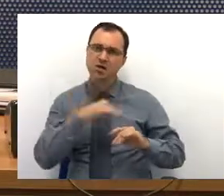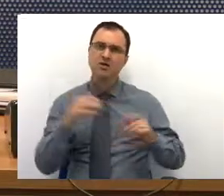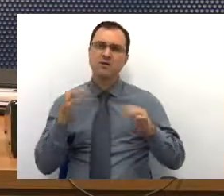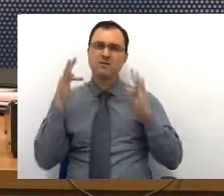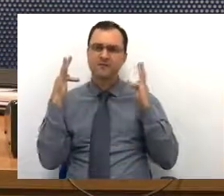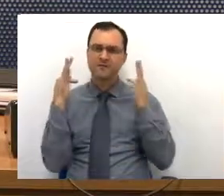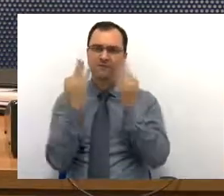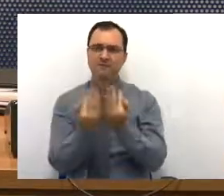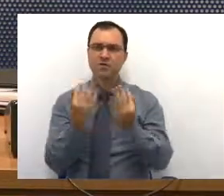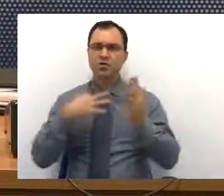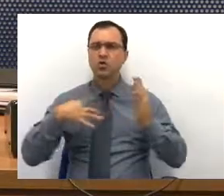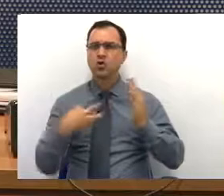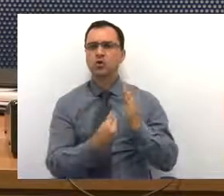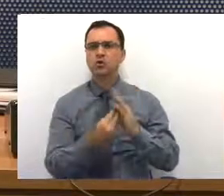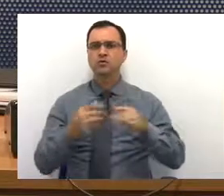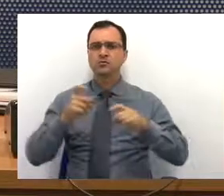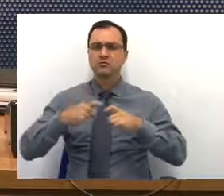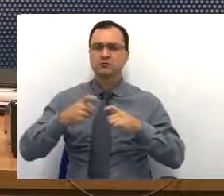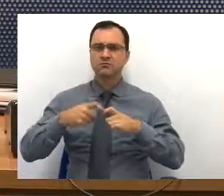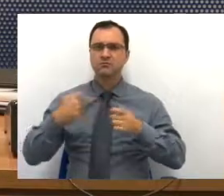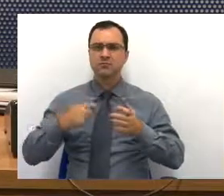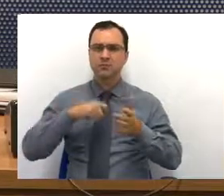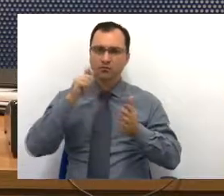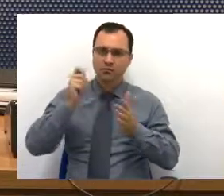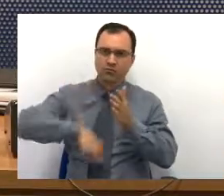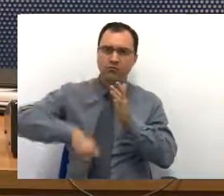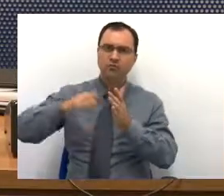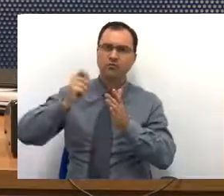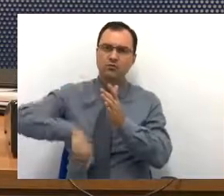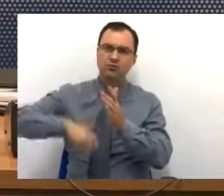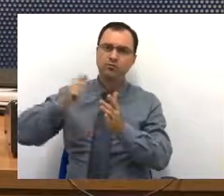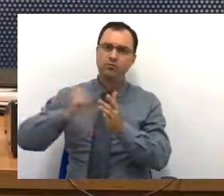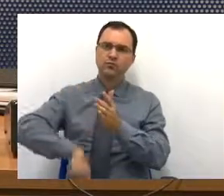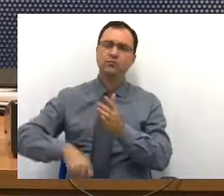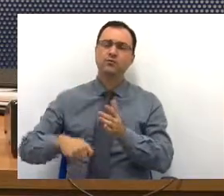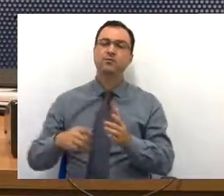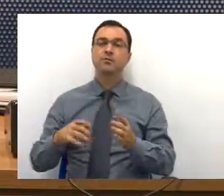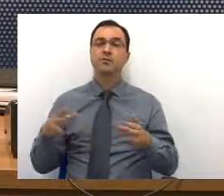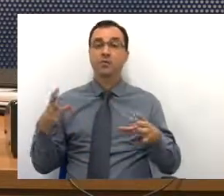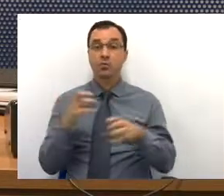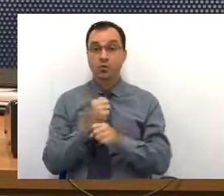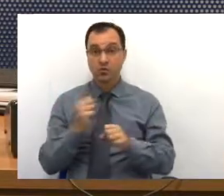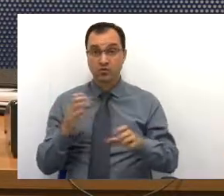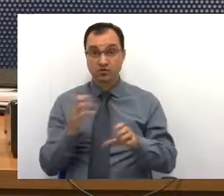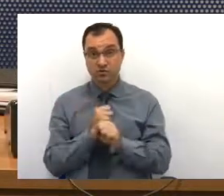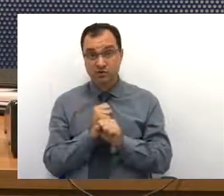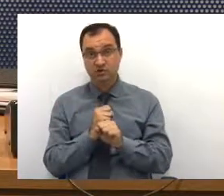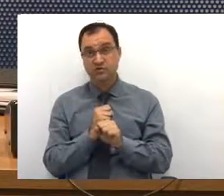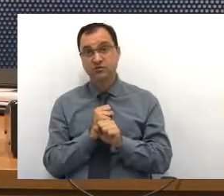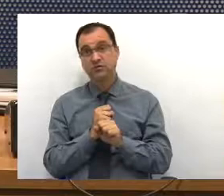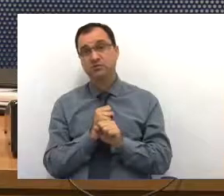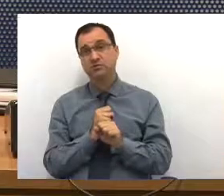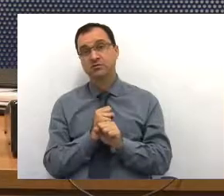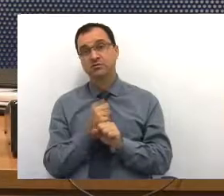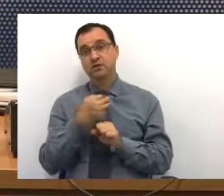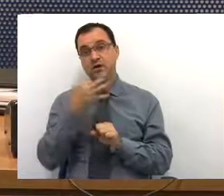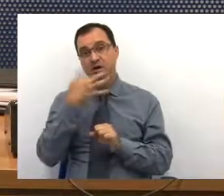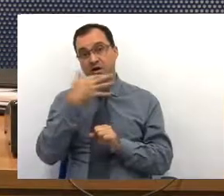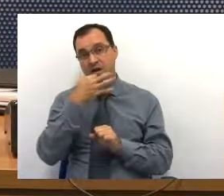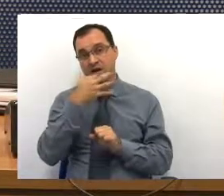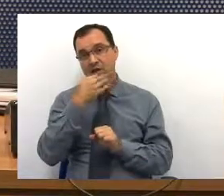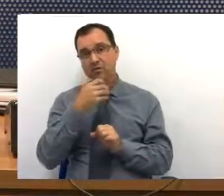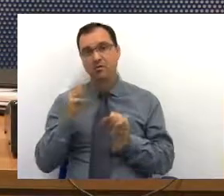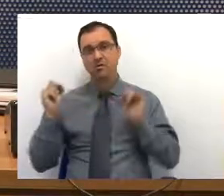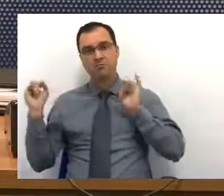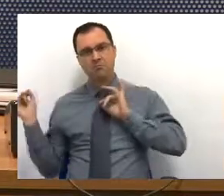todos os médicos acabam prescrevendo, então, a quantidade de remédio, de